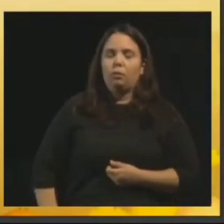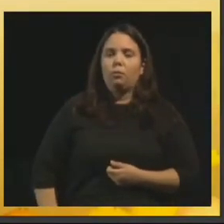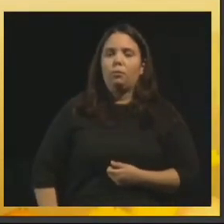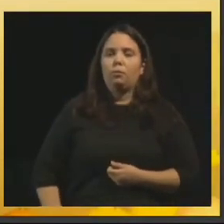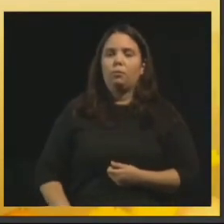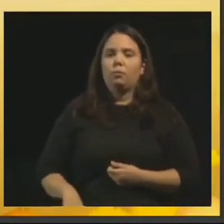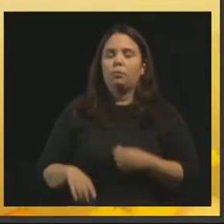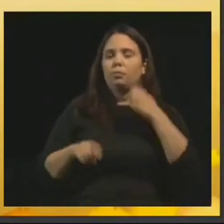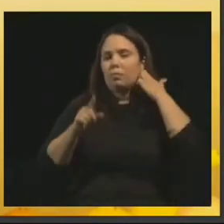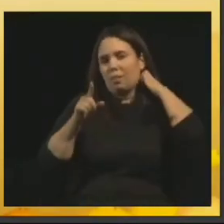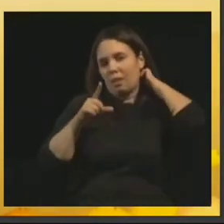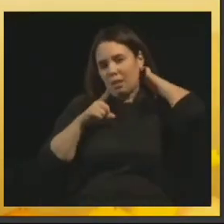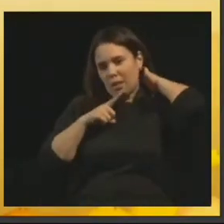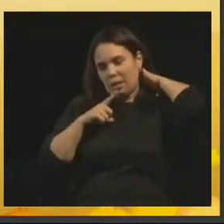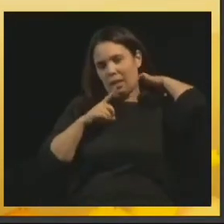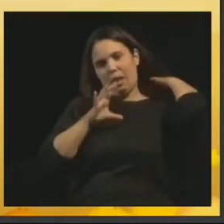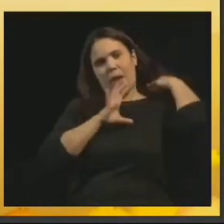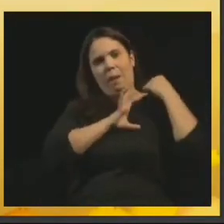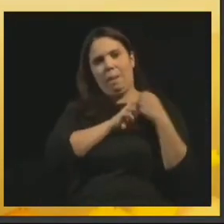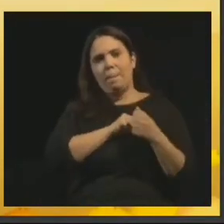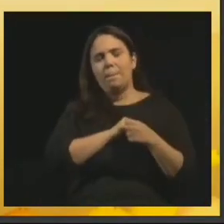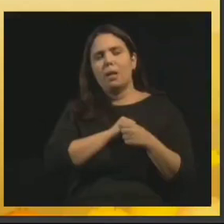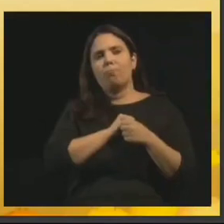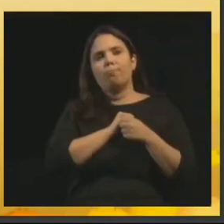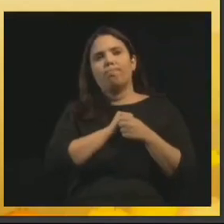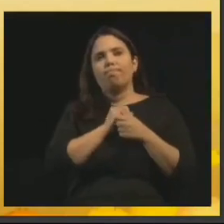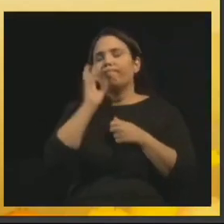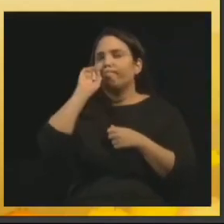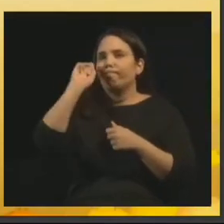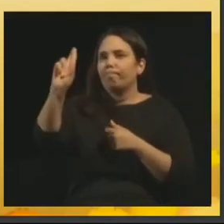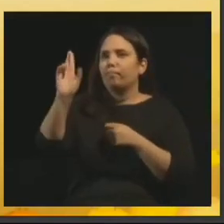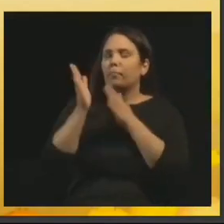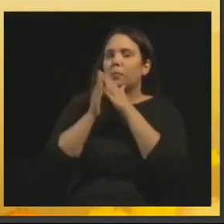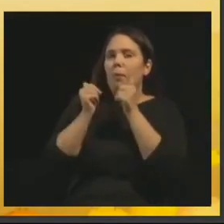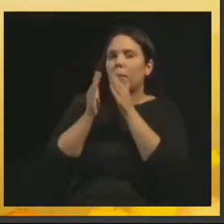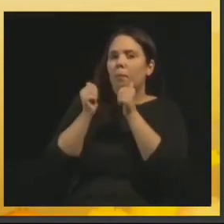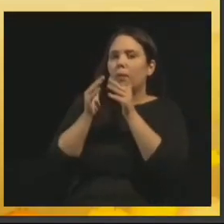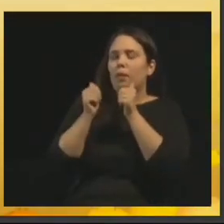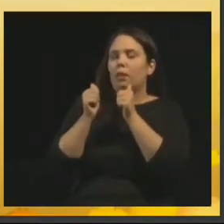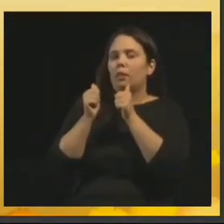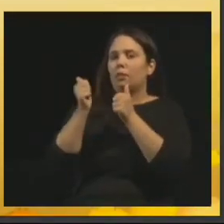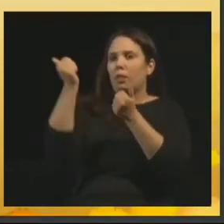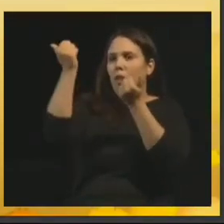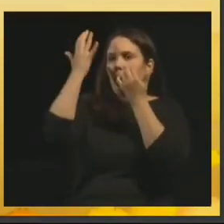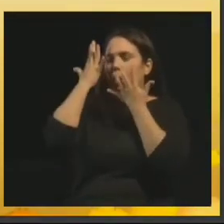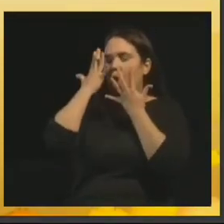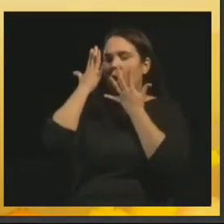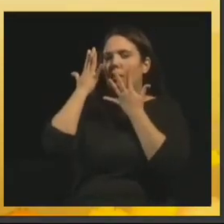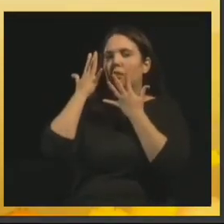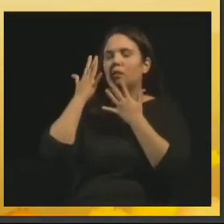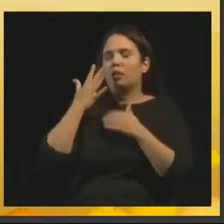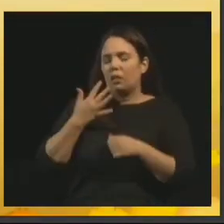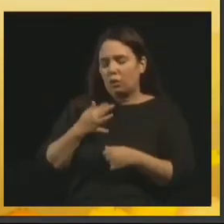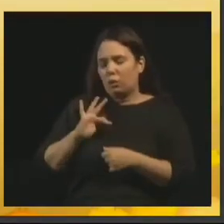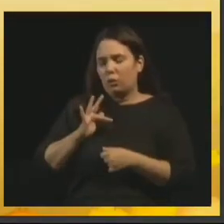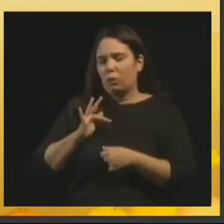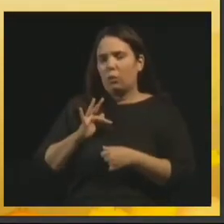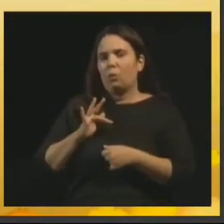Assis amava tanto ao nosso Senhor que lhe pede um dia a graça de compartilhar sua dor,